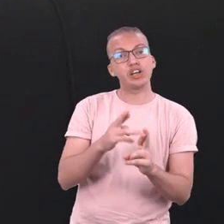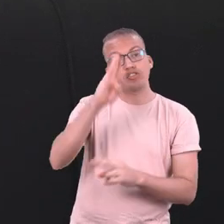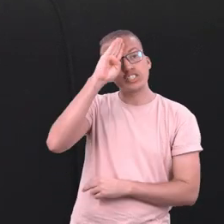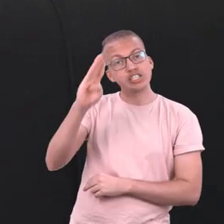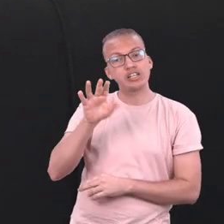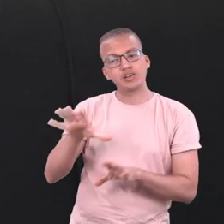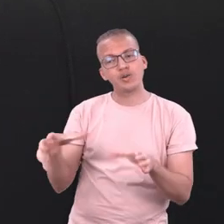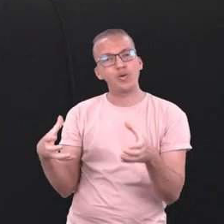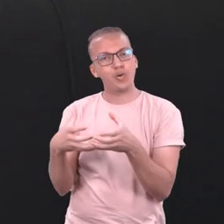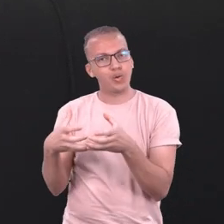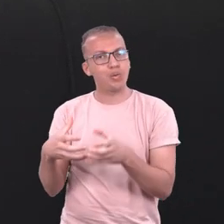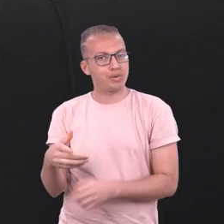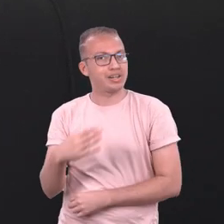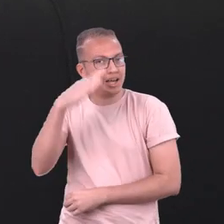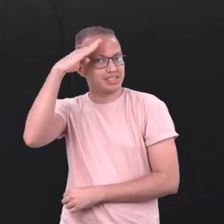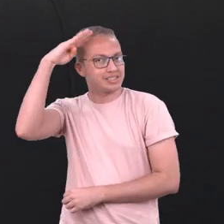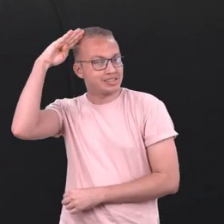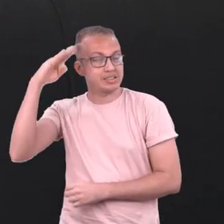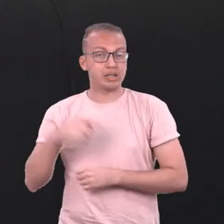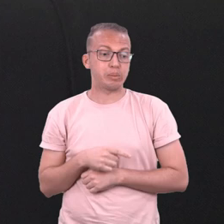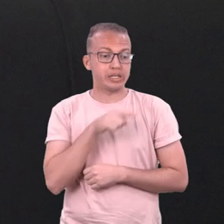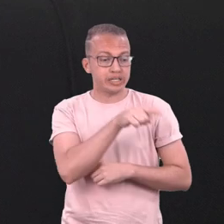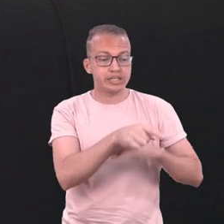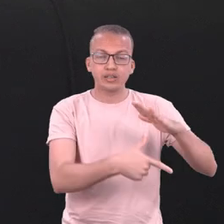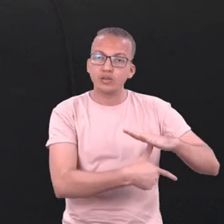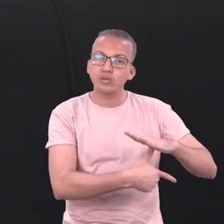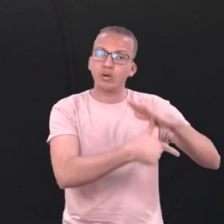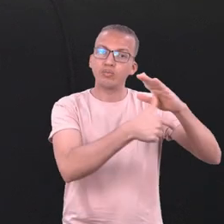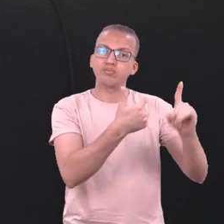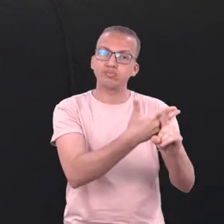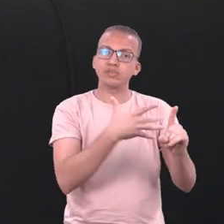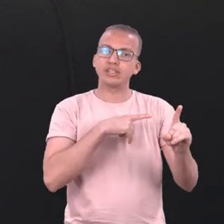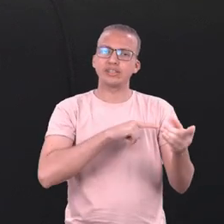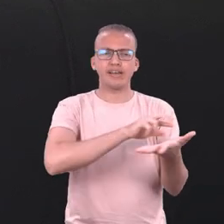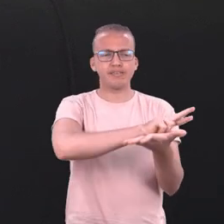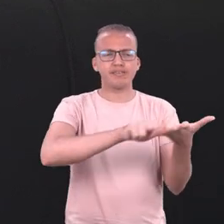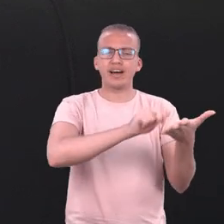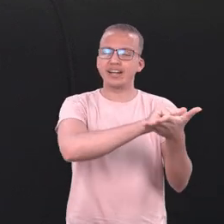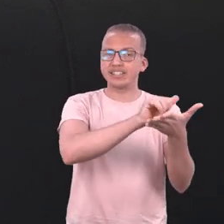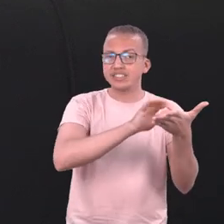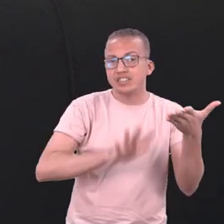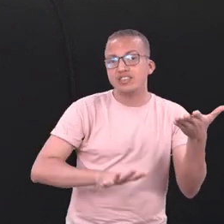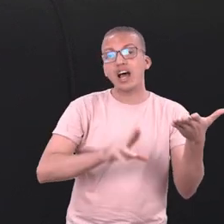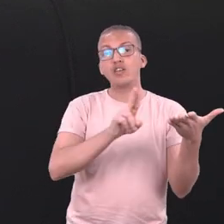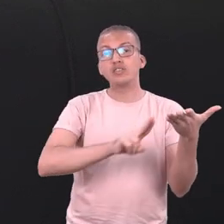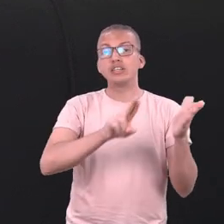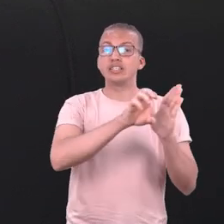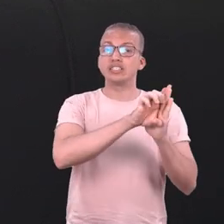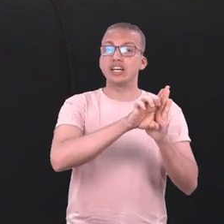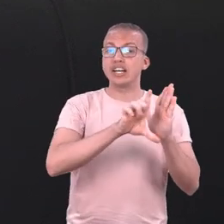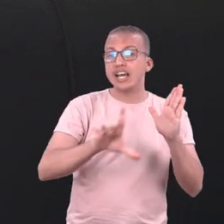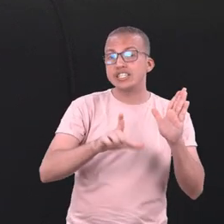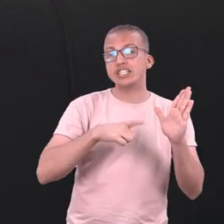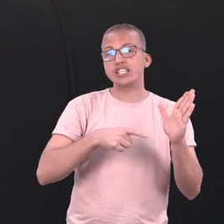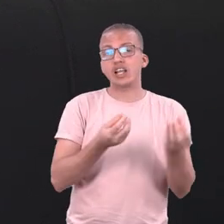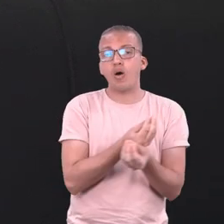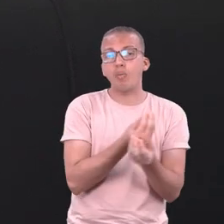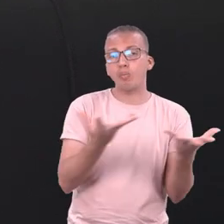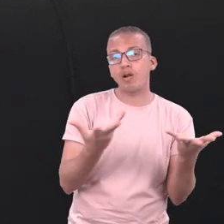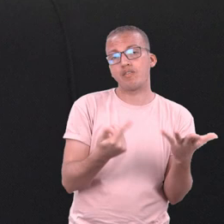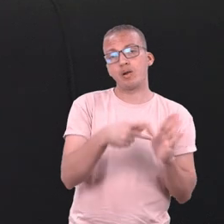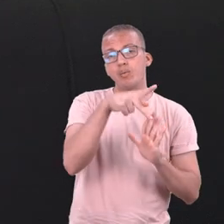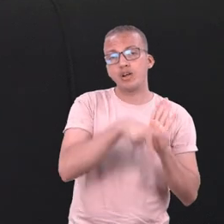-reitoria nós desenvolvemos diversas atividades com a comunidade através dos editais, promovendo projetos,